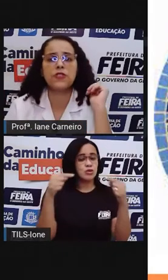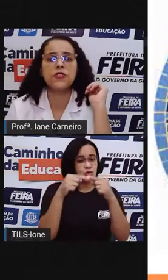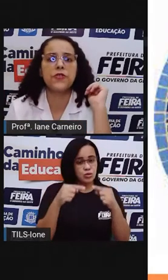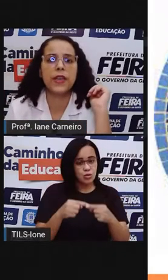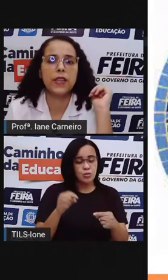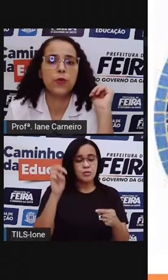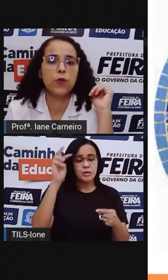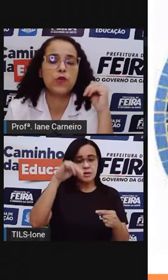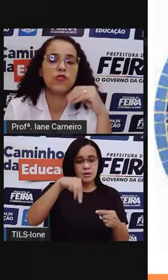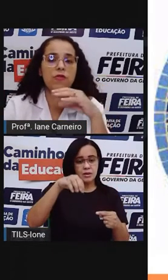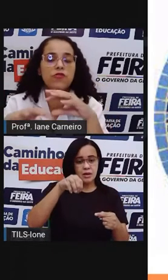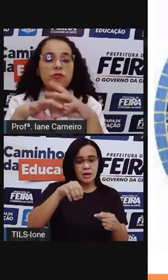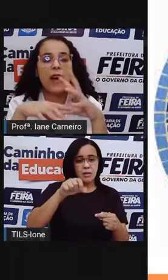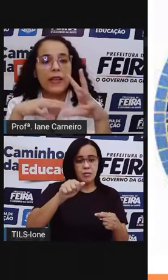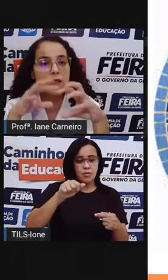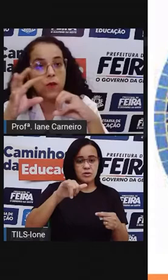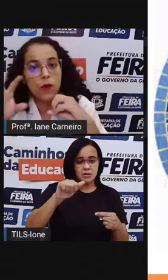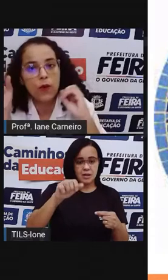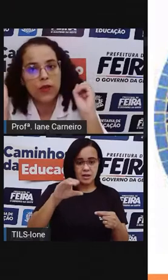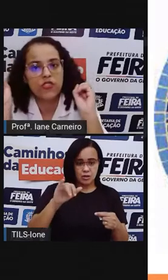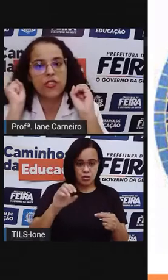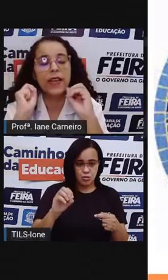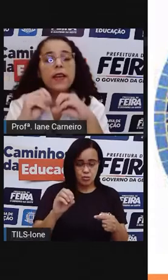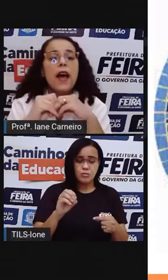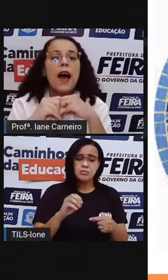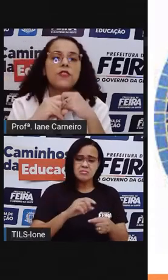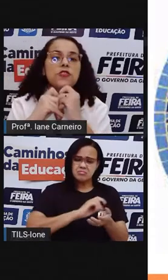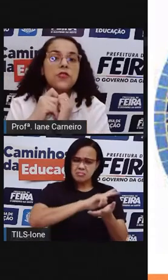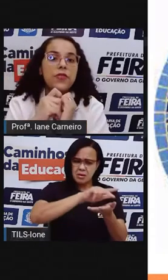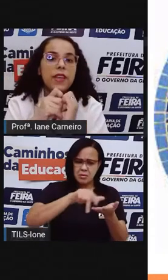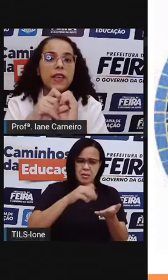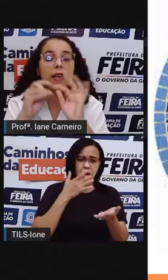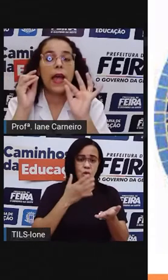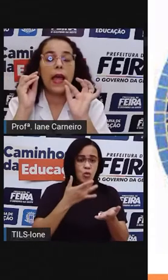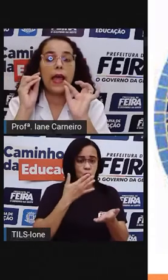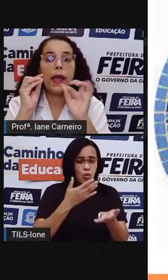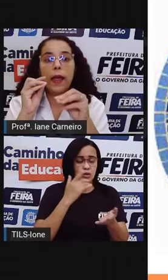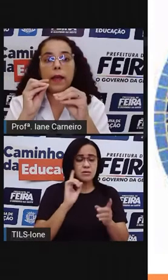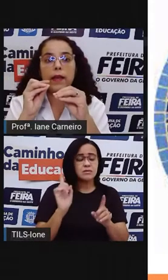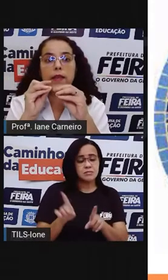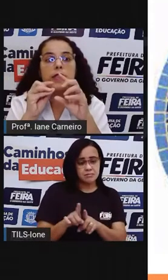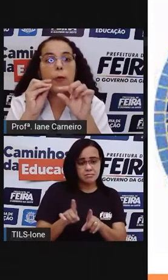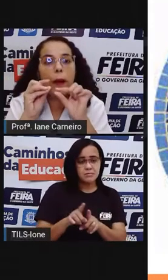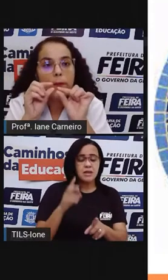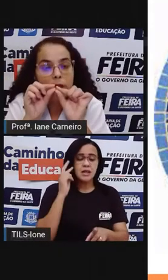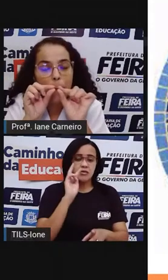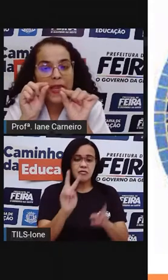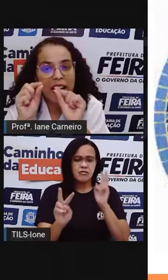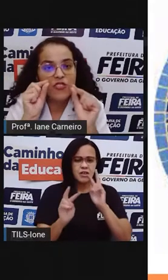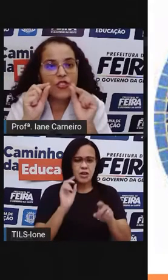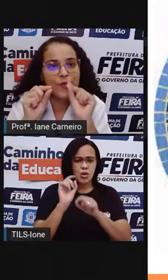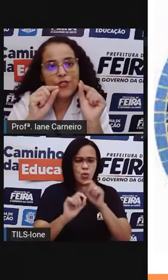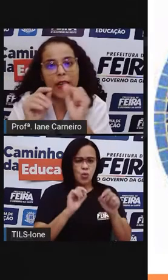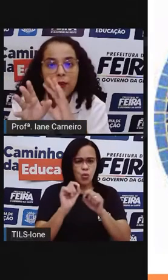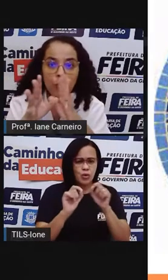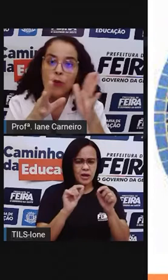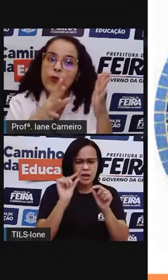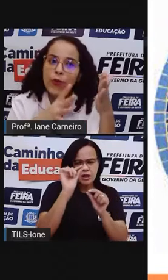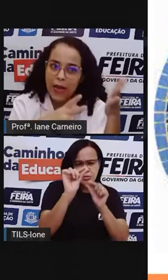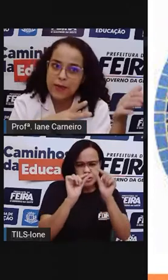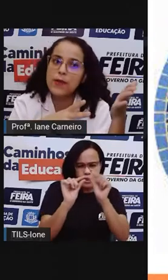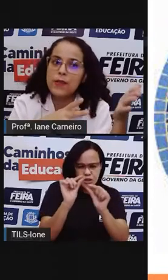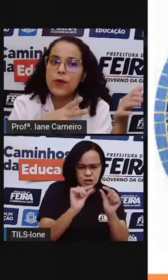Então, a gente vê aqui o uso de várias cores, né? A gente vê que são picadinhos, né?